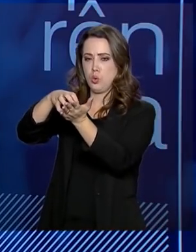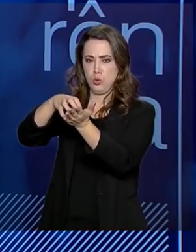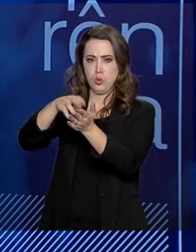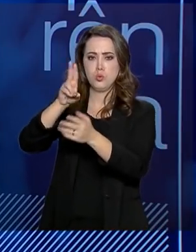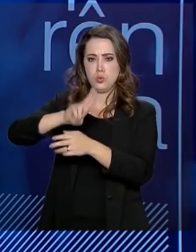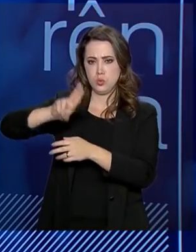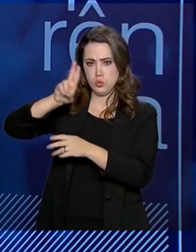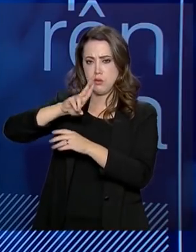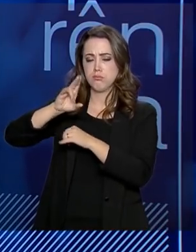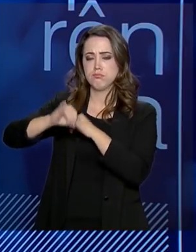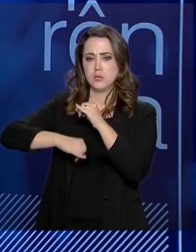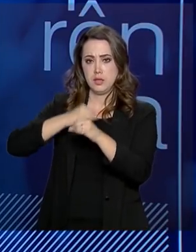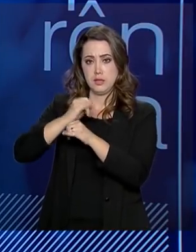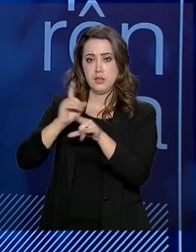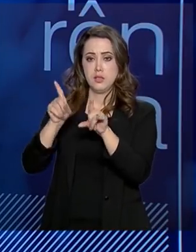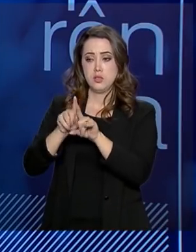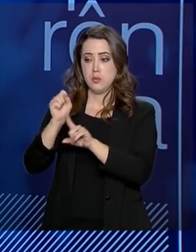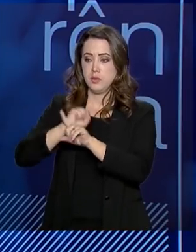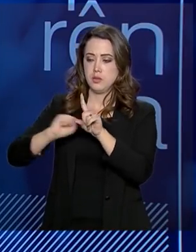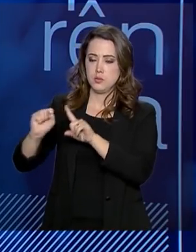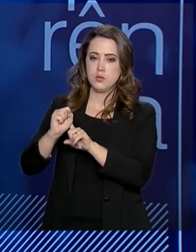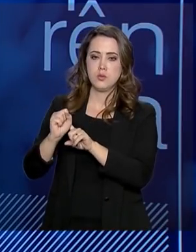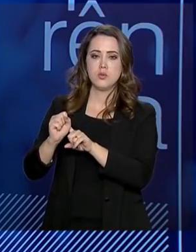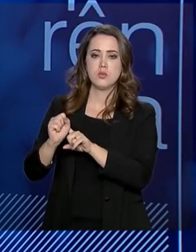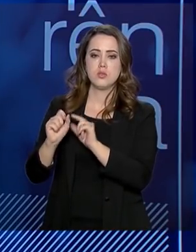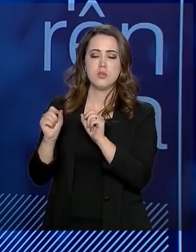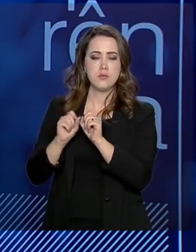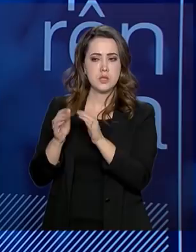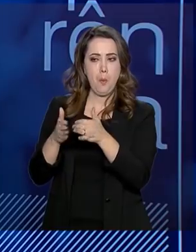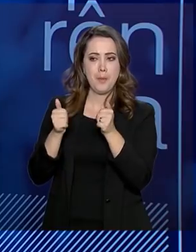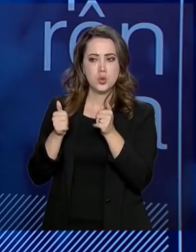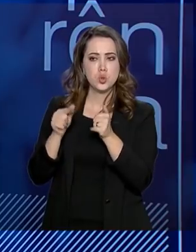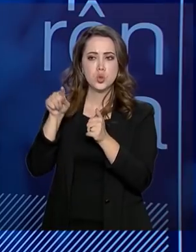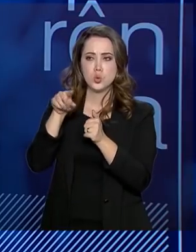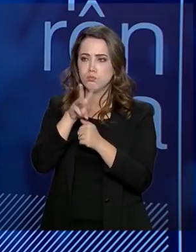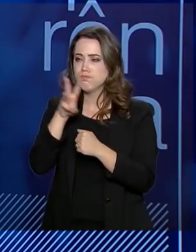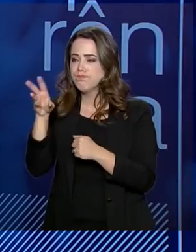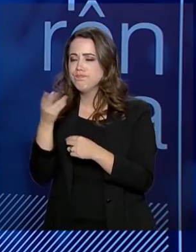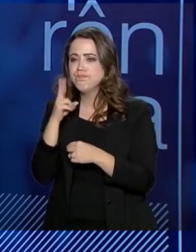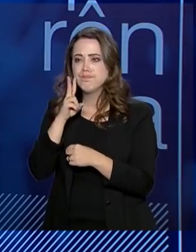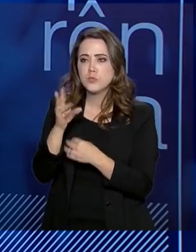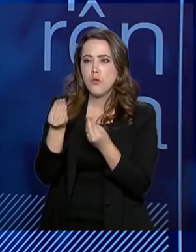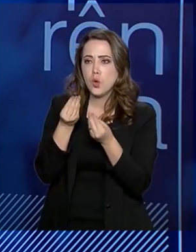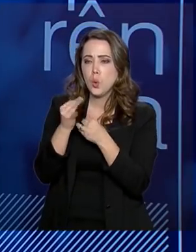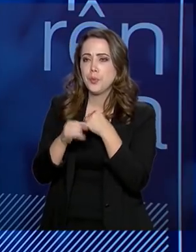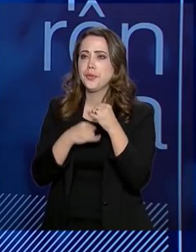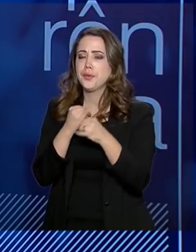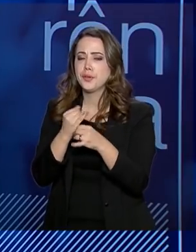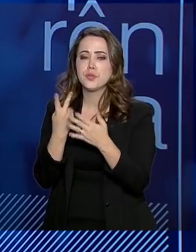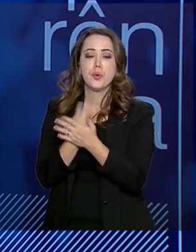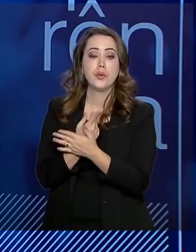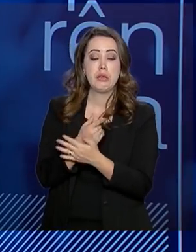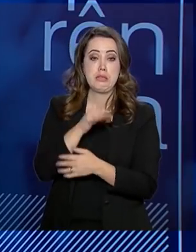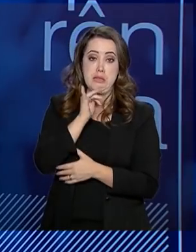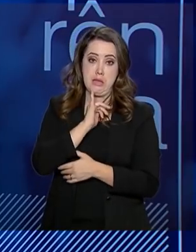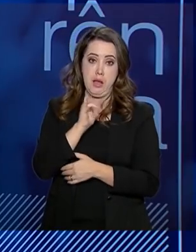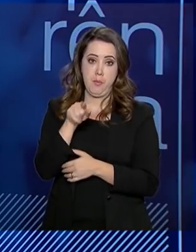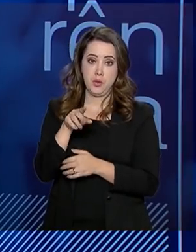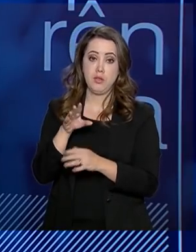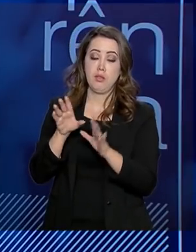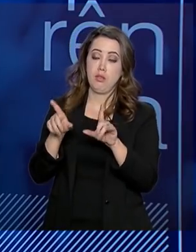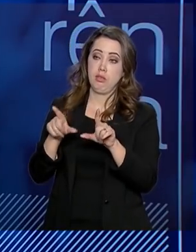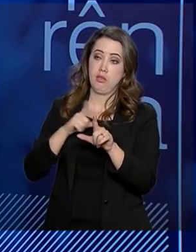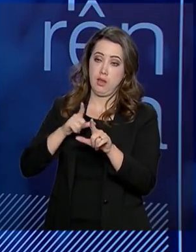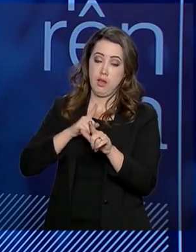digital e treinar a sociedade em fazer a requisição e acompanhar o seu serviço no canal digital. Temos, por exemplo, a Escola